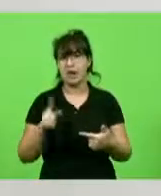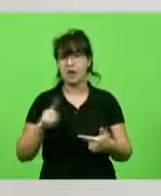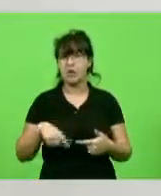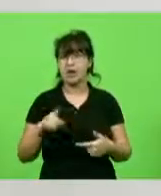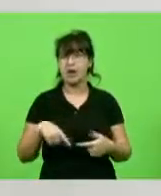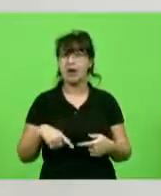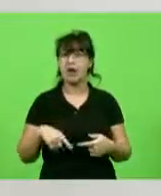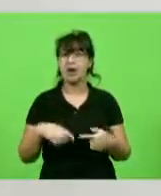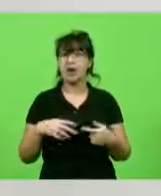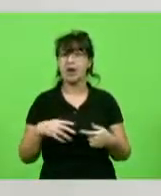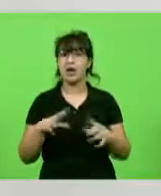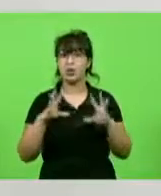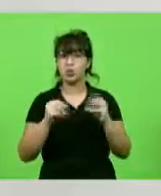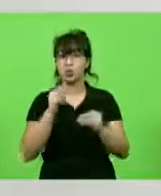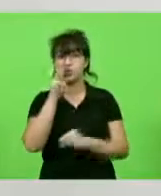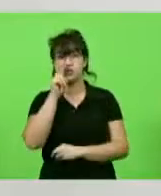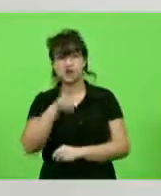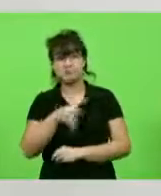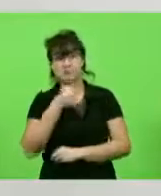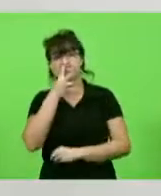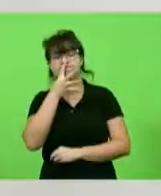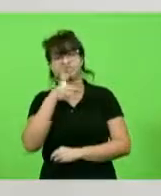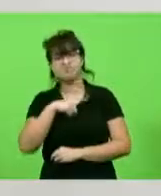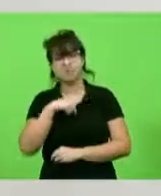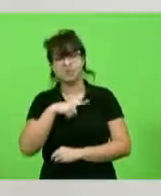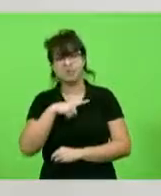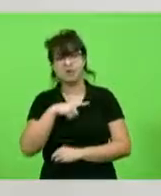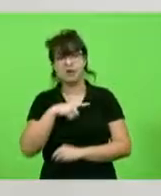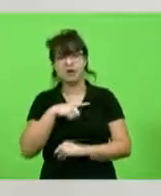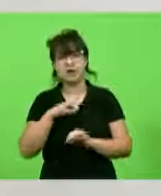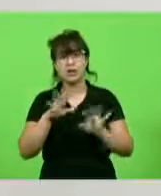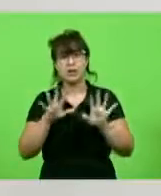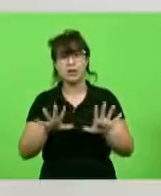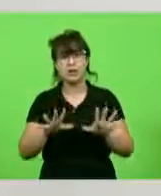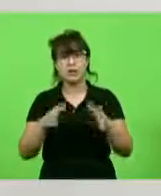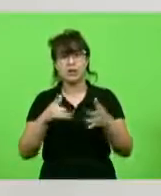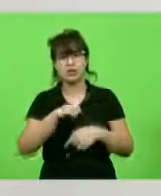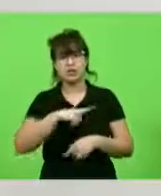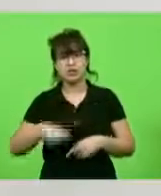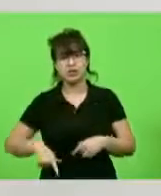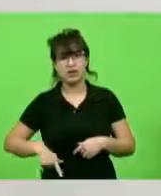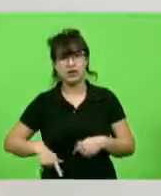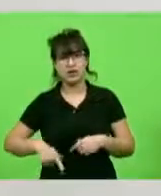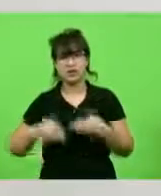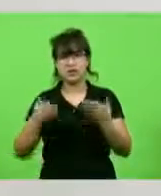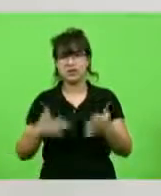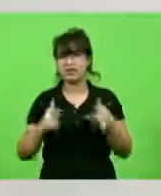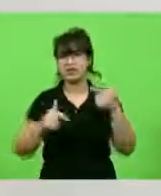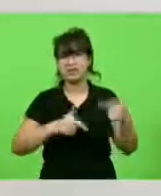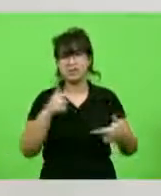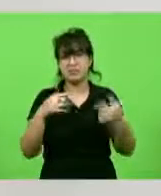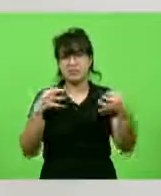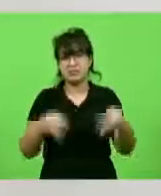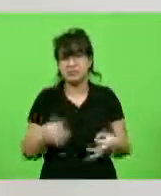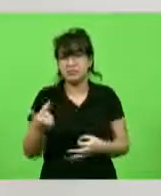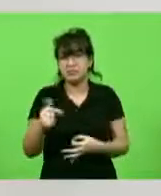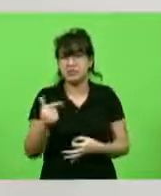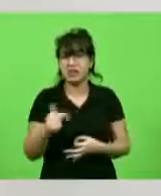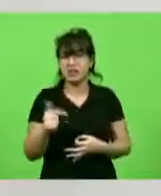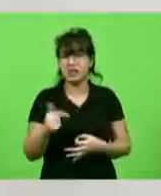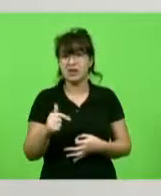diante da sociedade, e você ser obrigado por incompetência de governadores. Governadores extremamente incompetentes